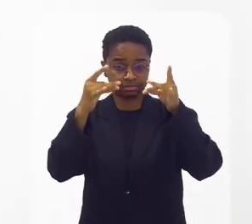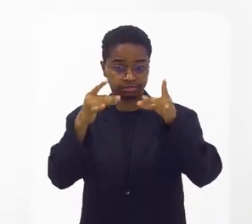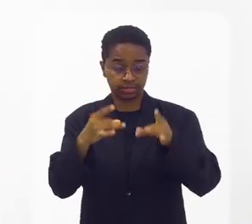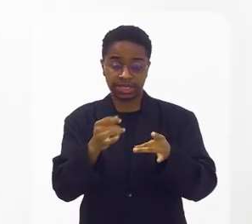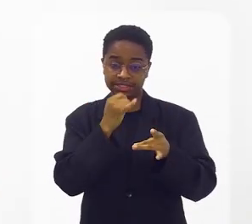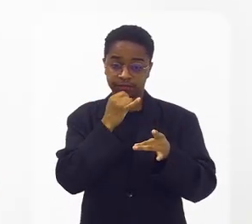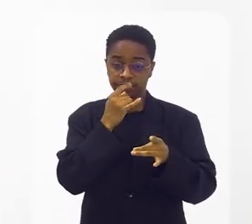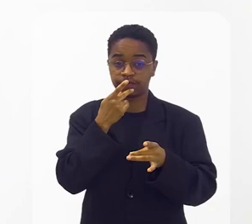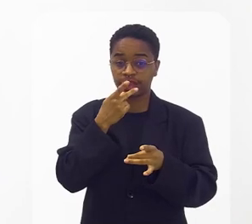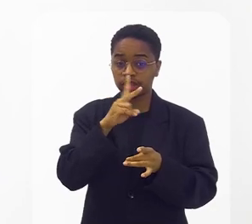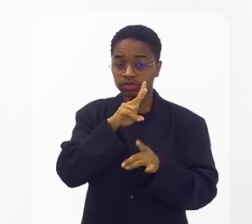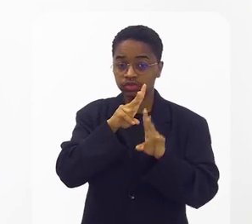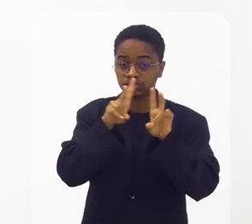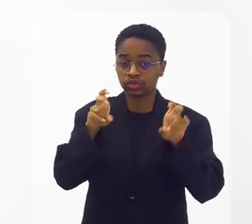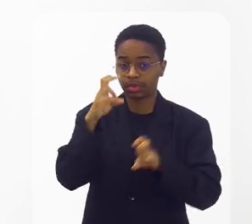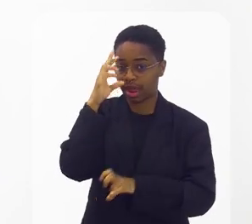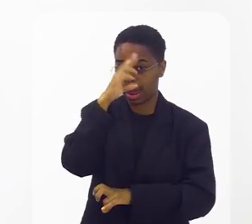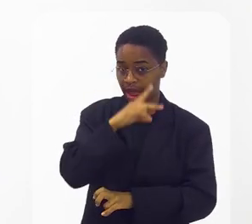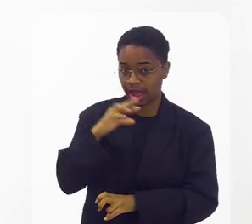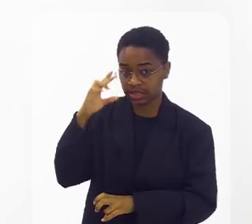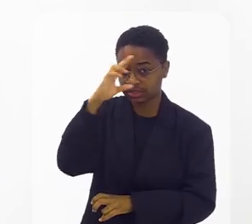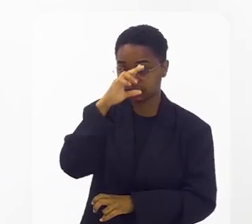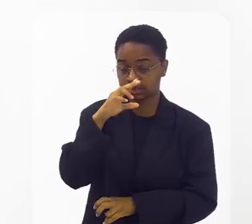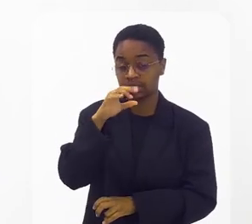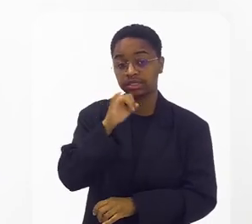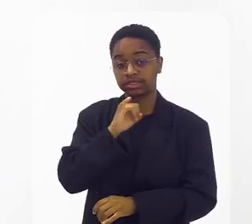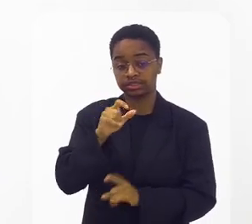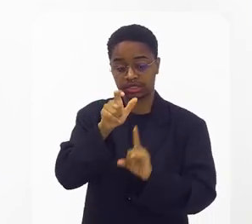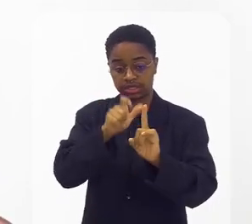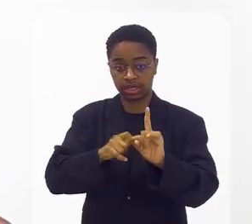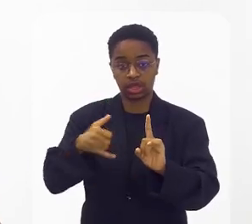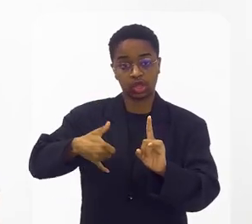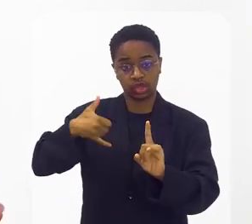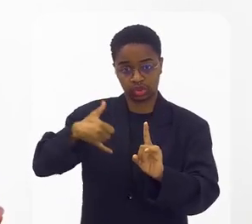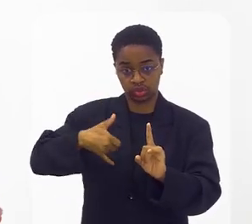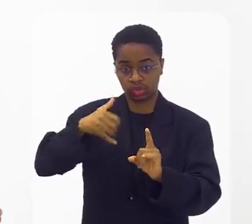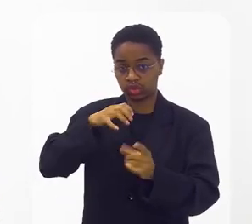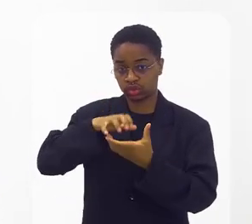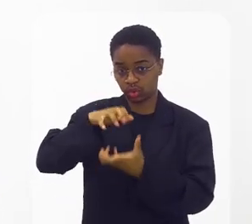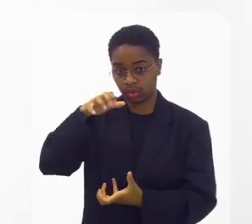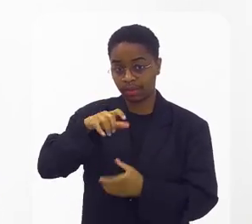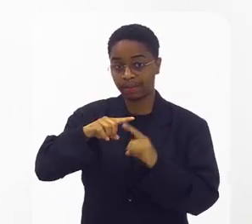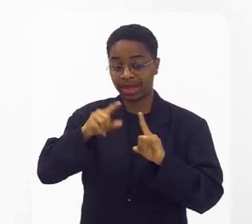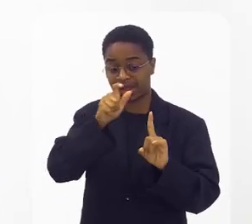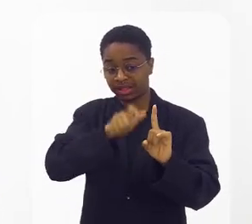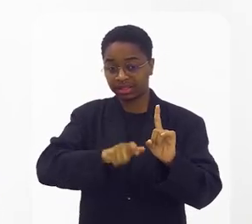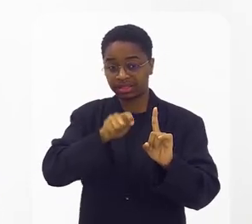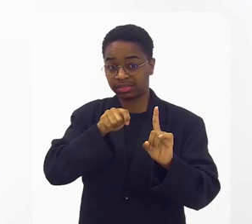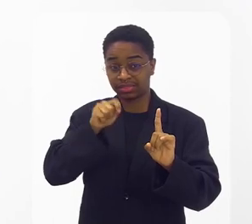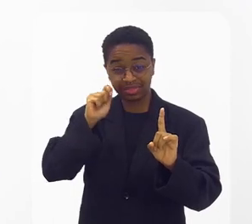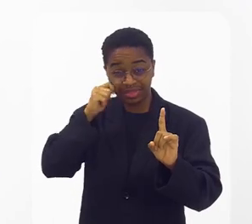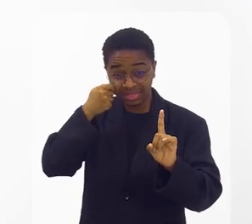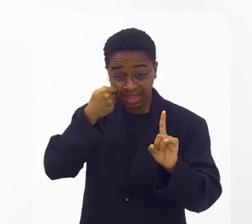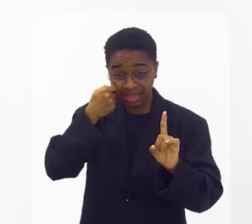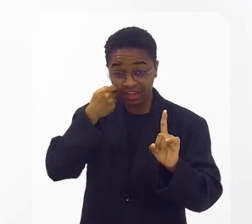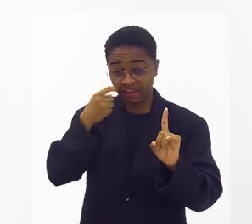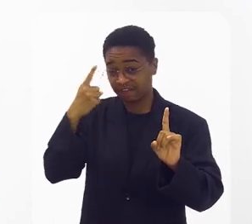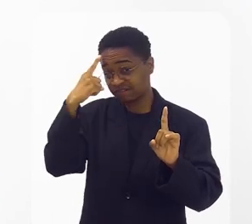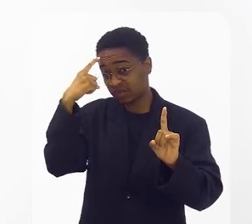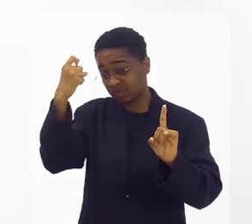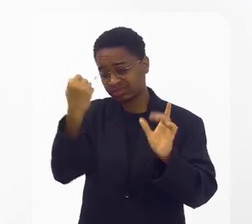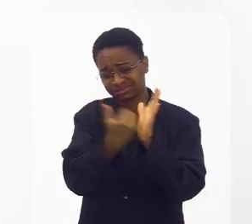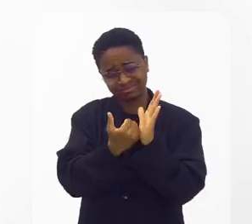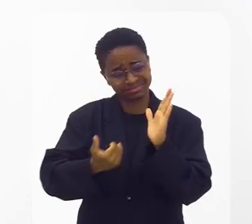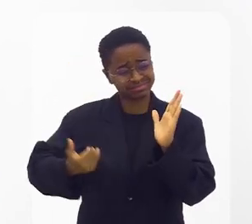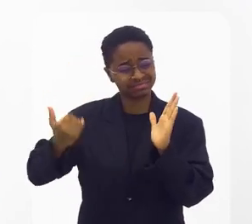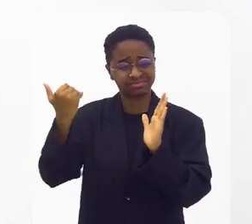de raça, recorte racial, quando se trata da pessoa idosa negra, as violências contra essa